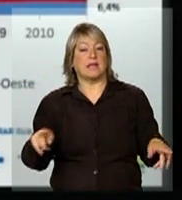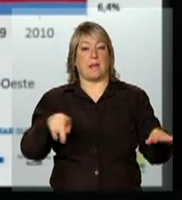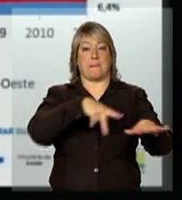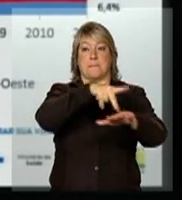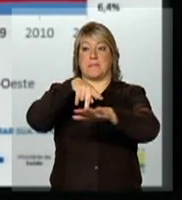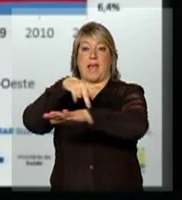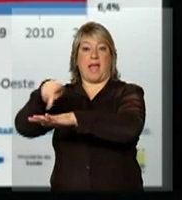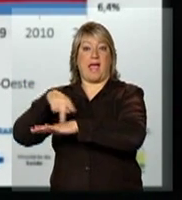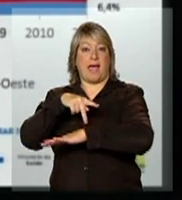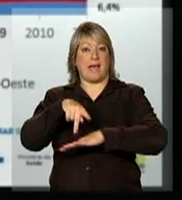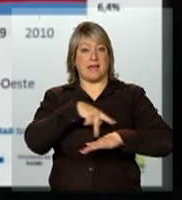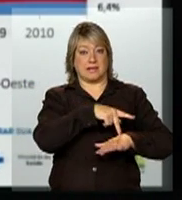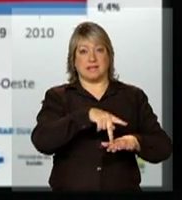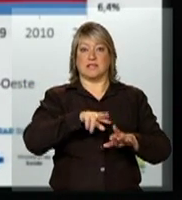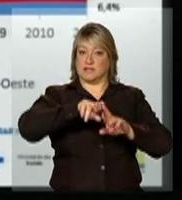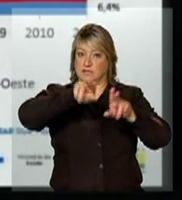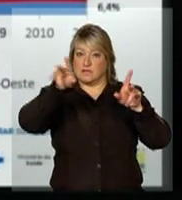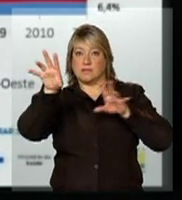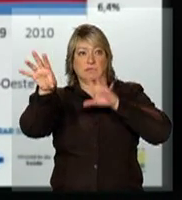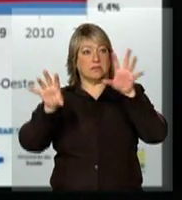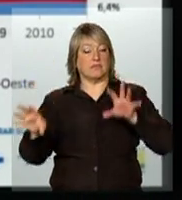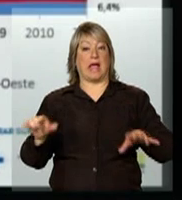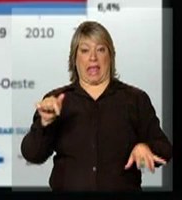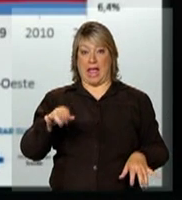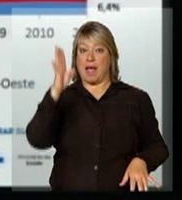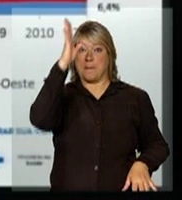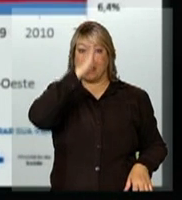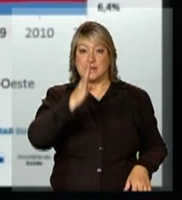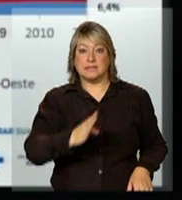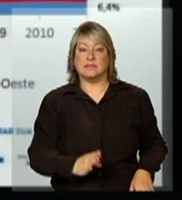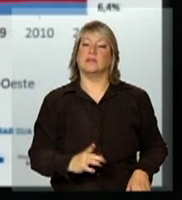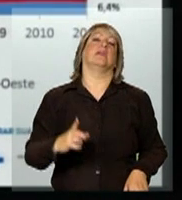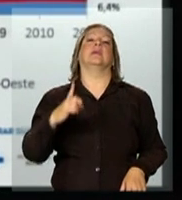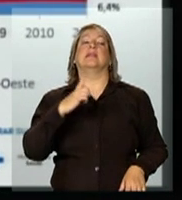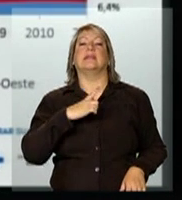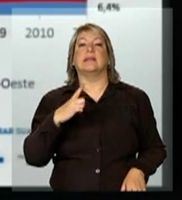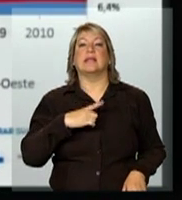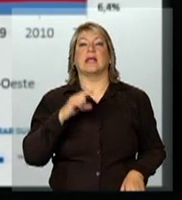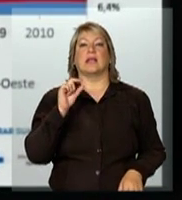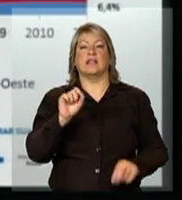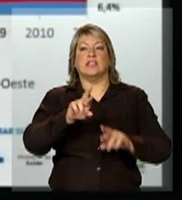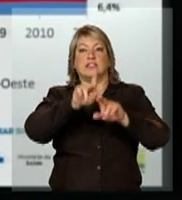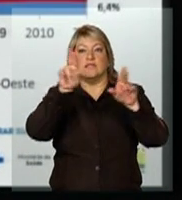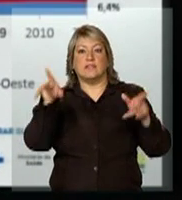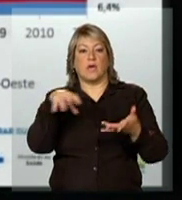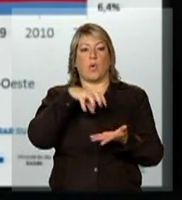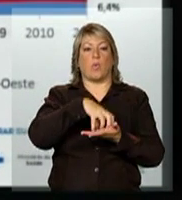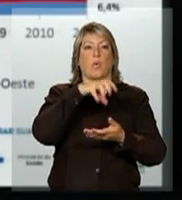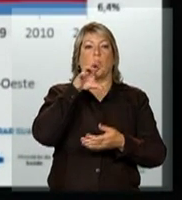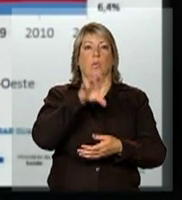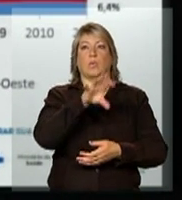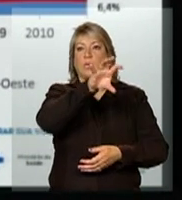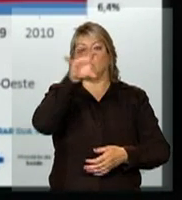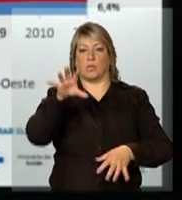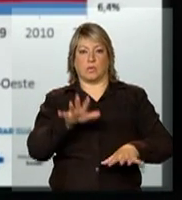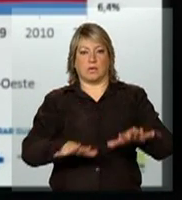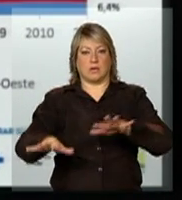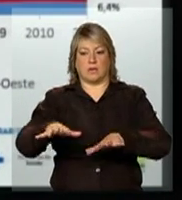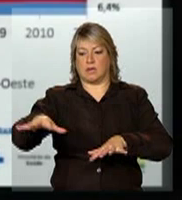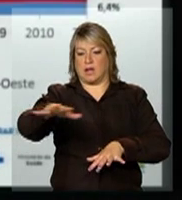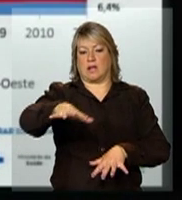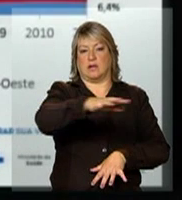distintas, e dentro de um país como o Brasil, nós temos características distintas entre as regiões, entre grupos, determinados grupos